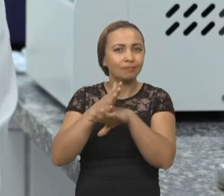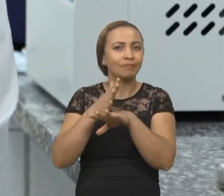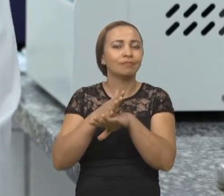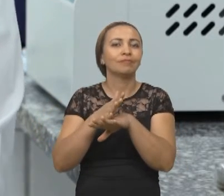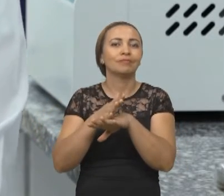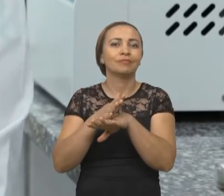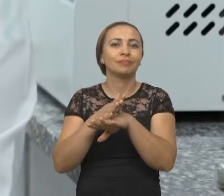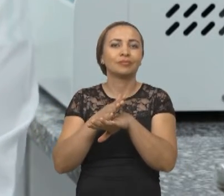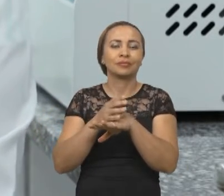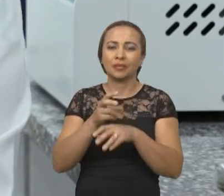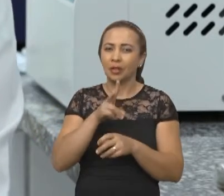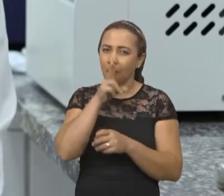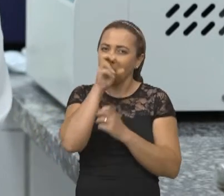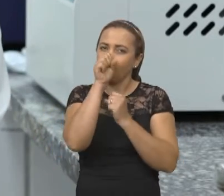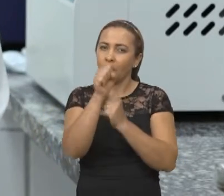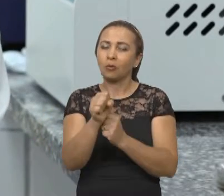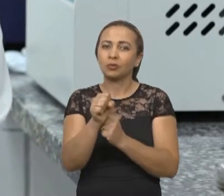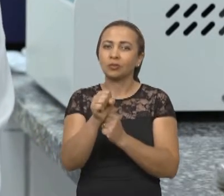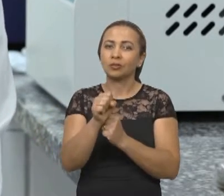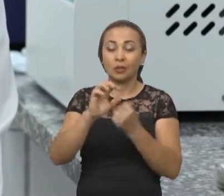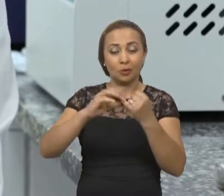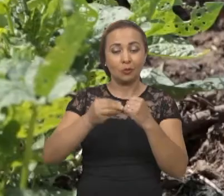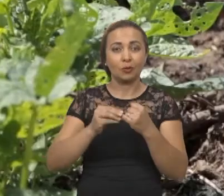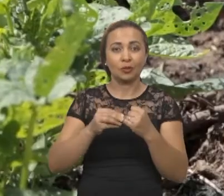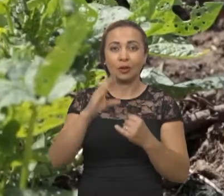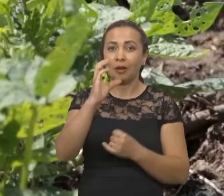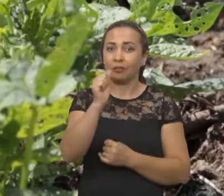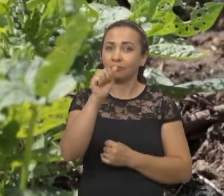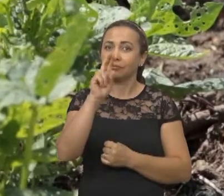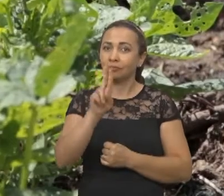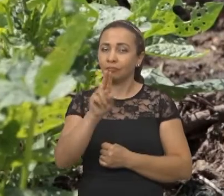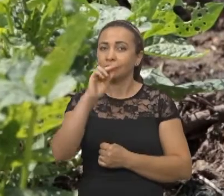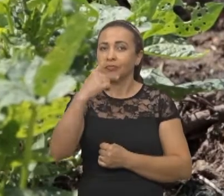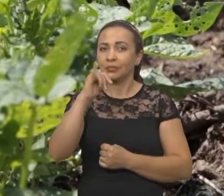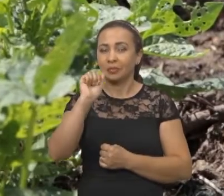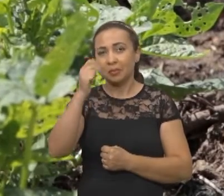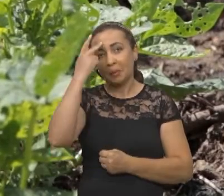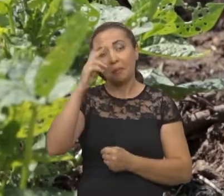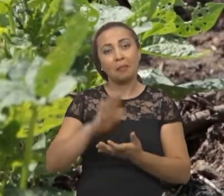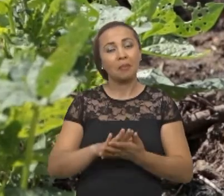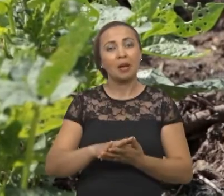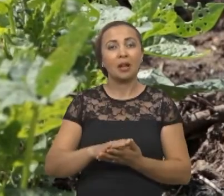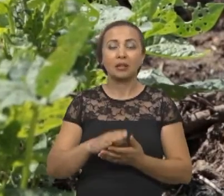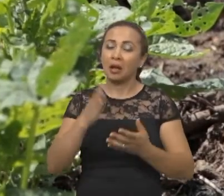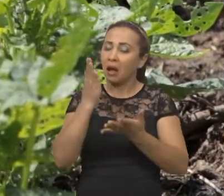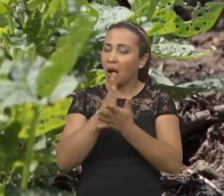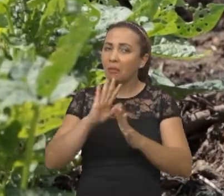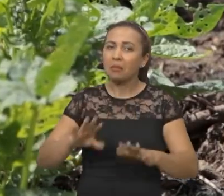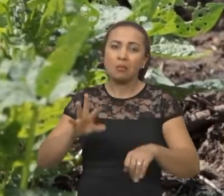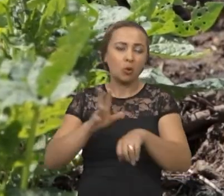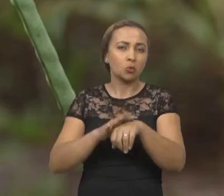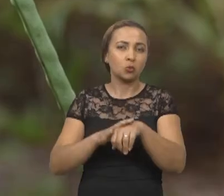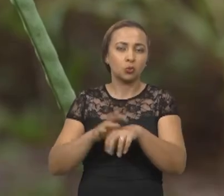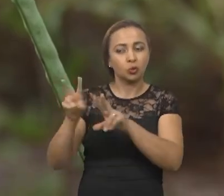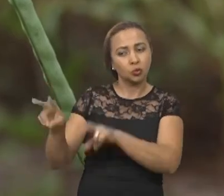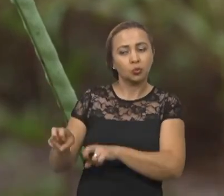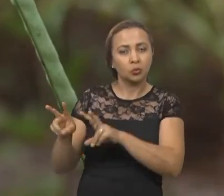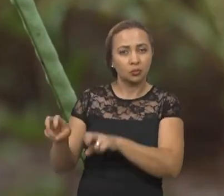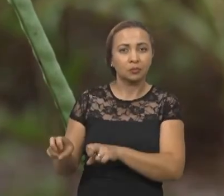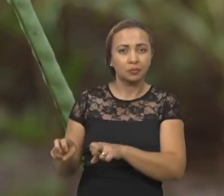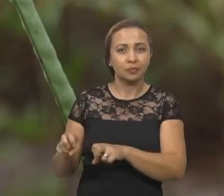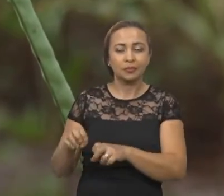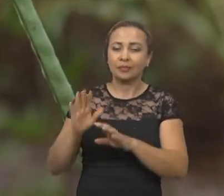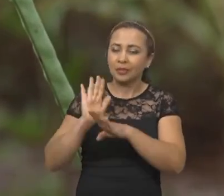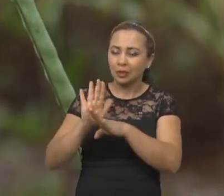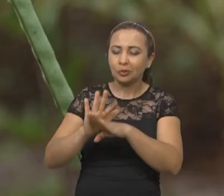na resistência do feijão calpi para reduzir a incidência de doença no campo e ajudar